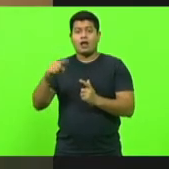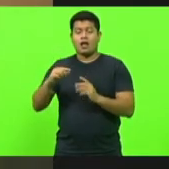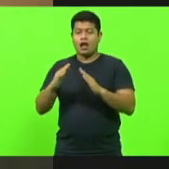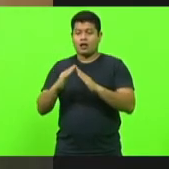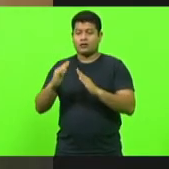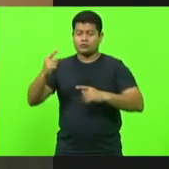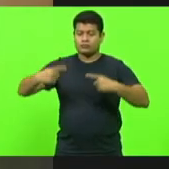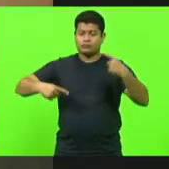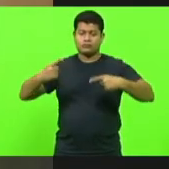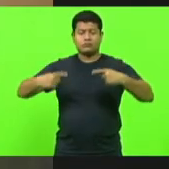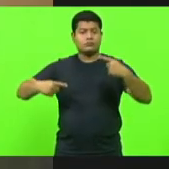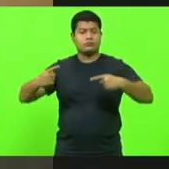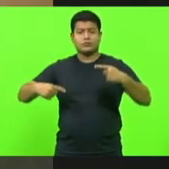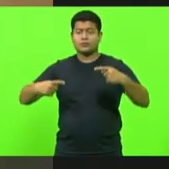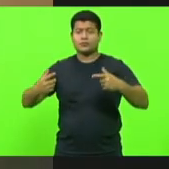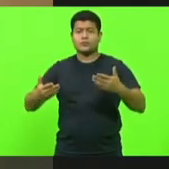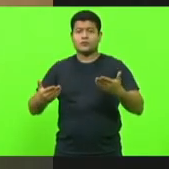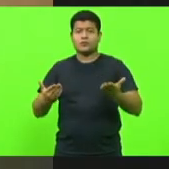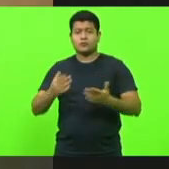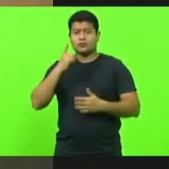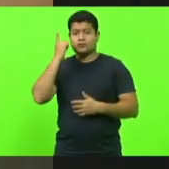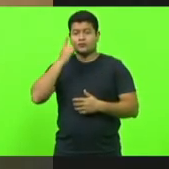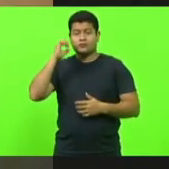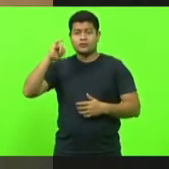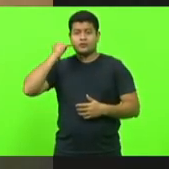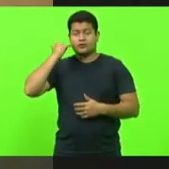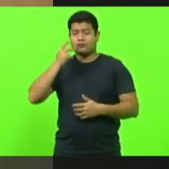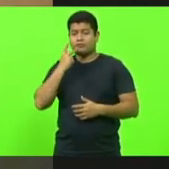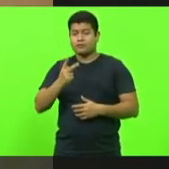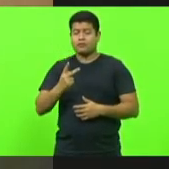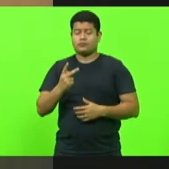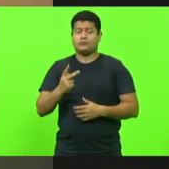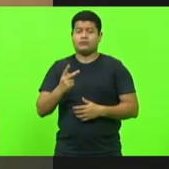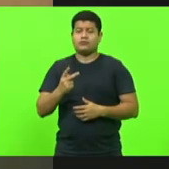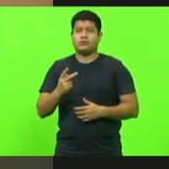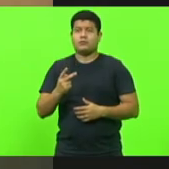o deputado Gessé foi muito assertivo quando ele falou